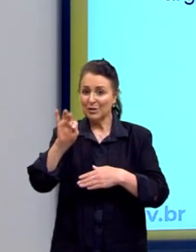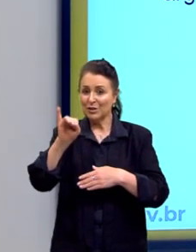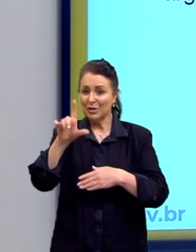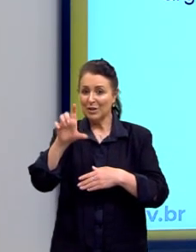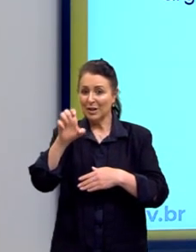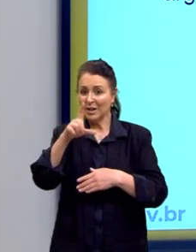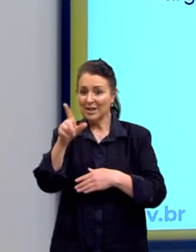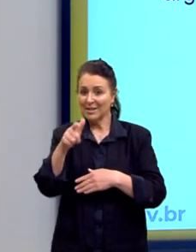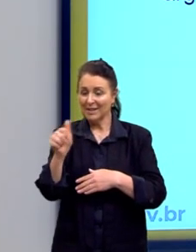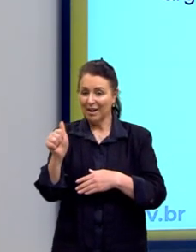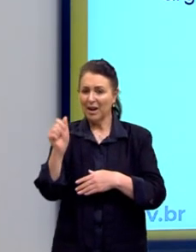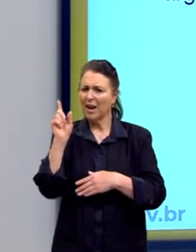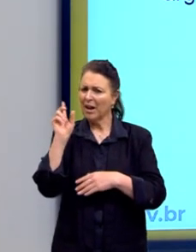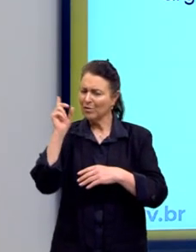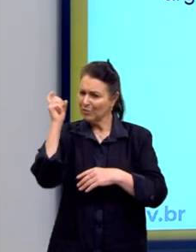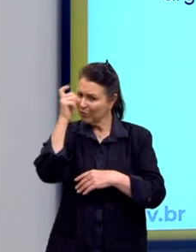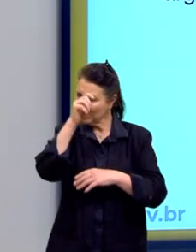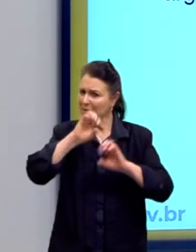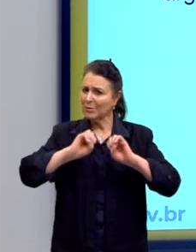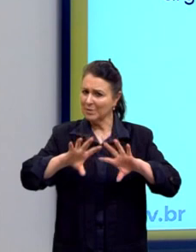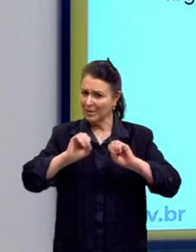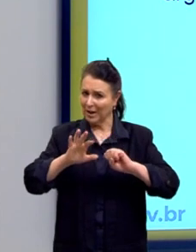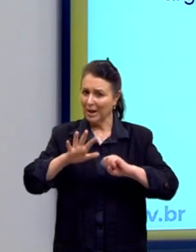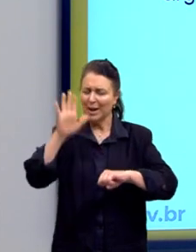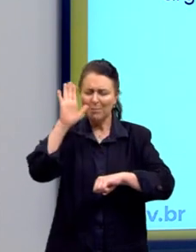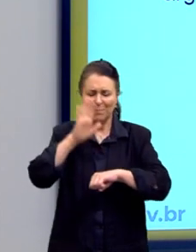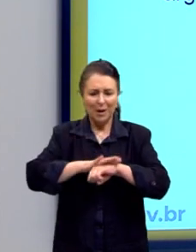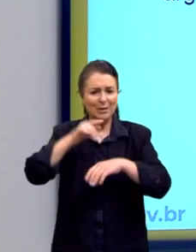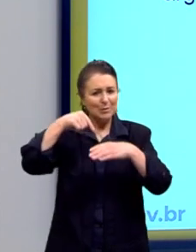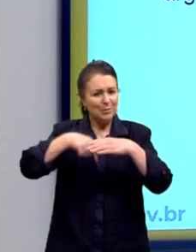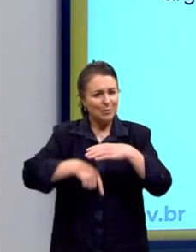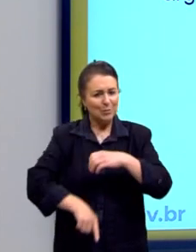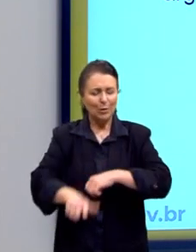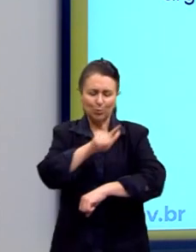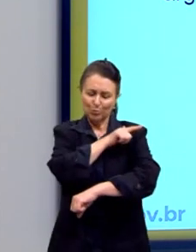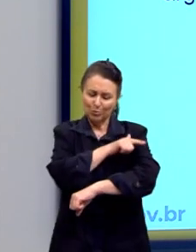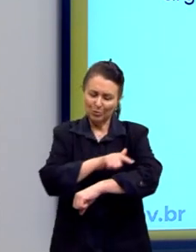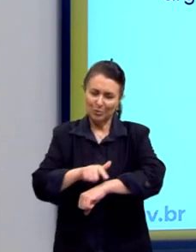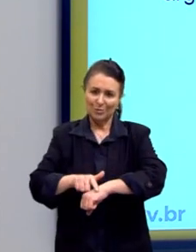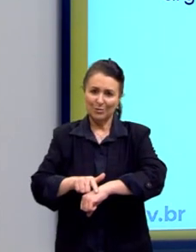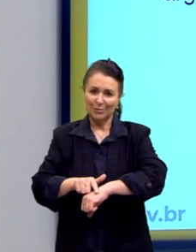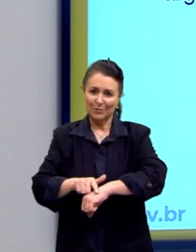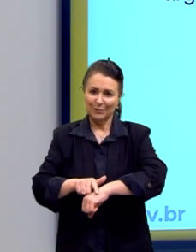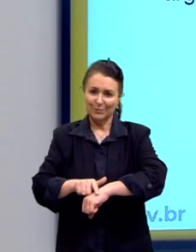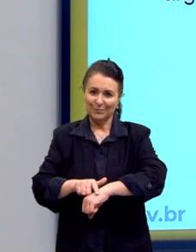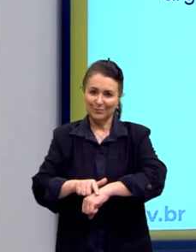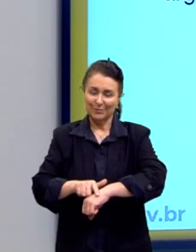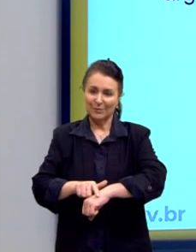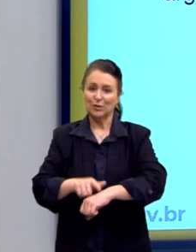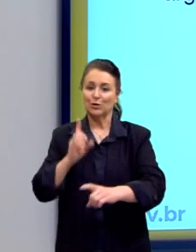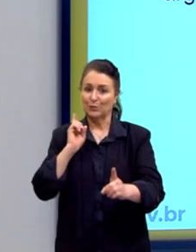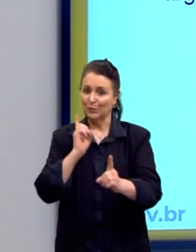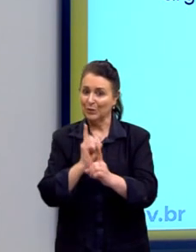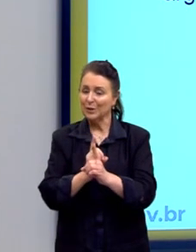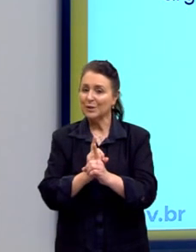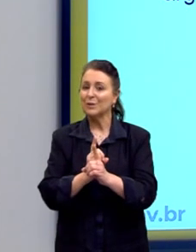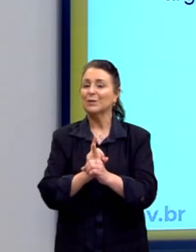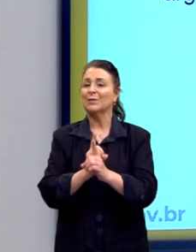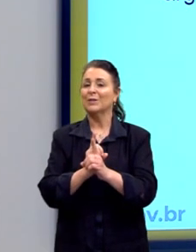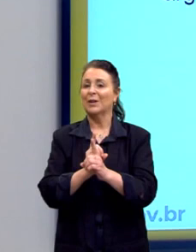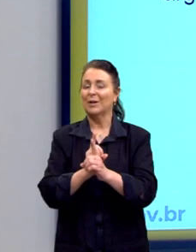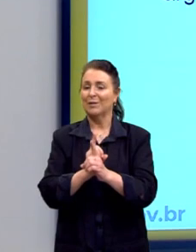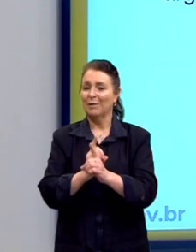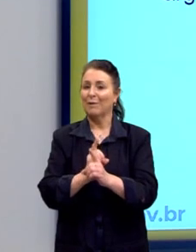e vai muito além da educação. Ela é difícil de ser encontrada, mas é fácil de ser identificada e acompanha pessoas